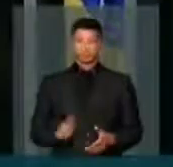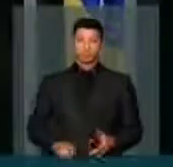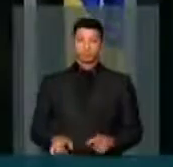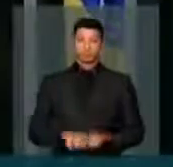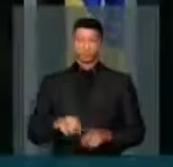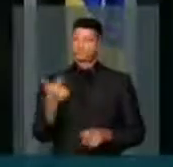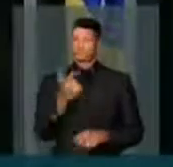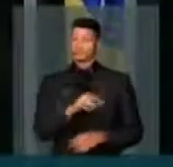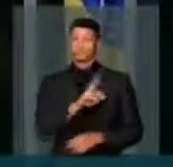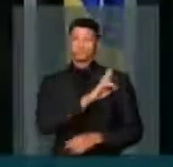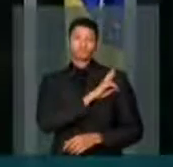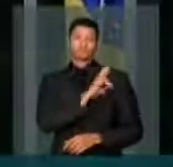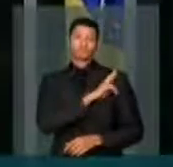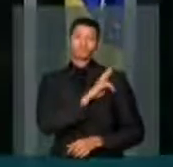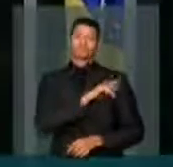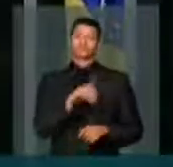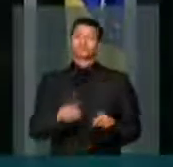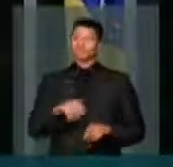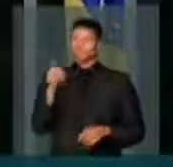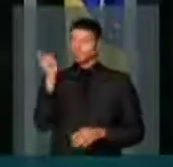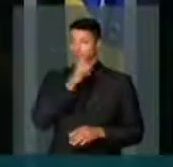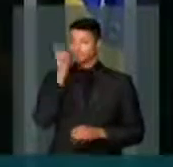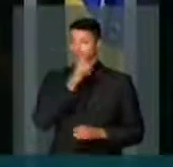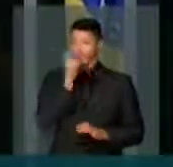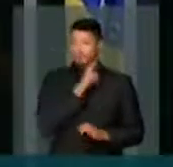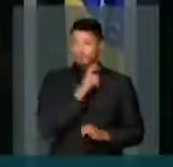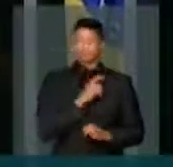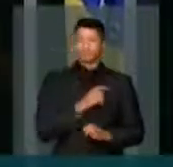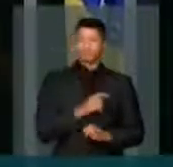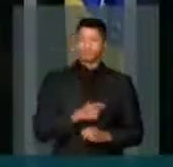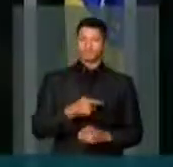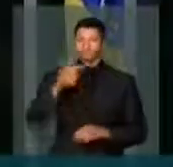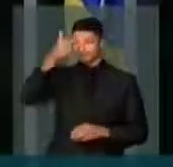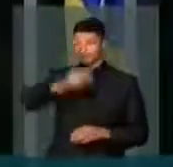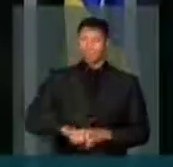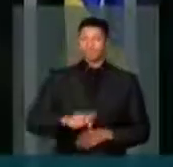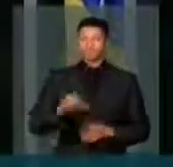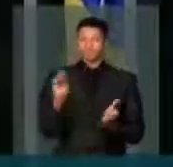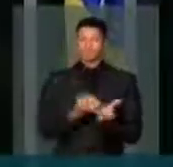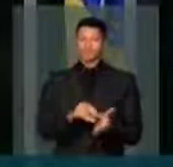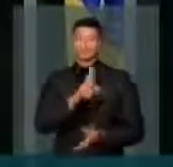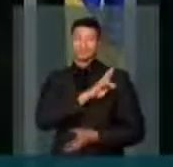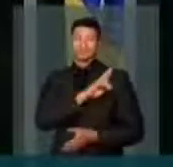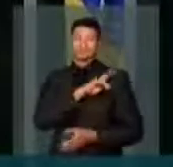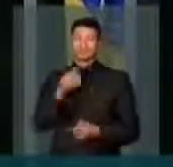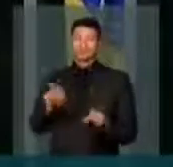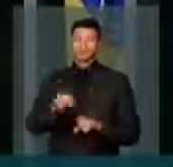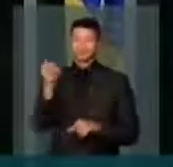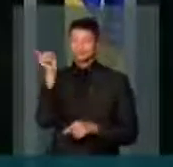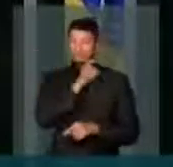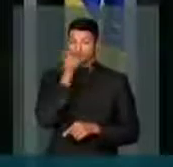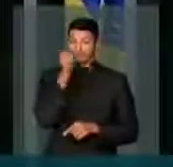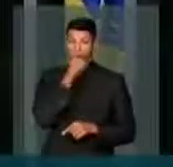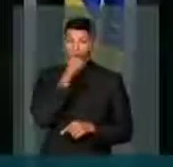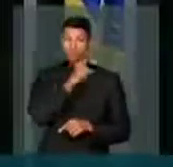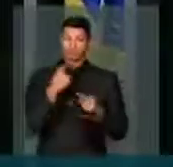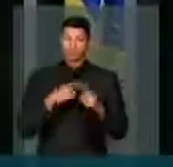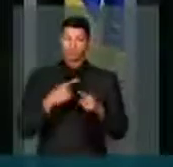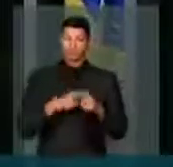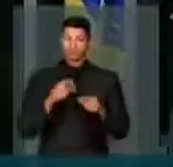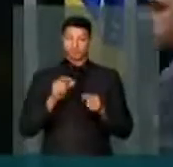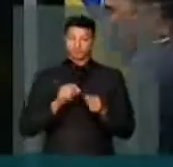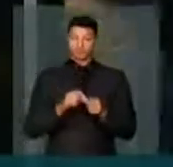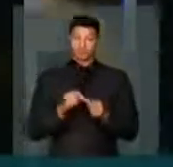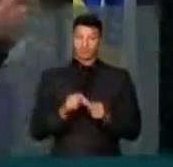irresponsável e mentiroso, repito, irresponsável e mentiroso, porque